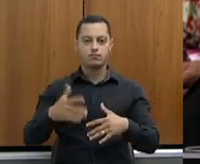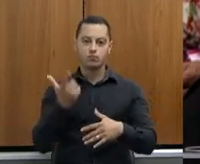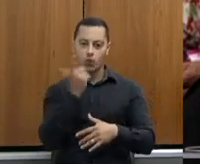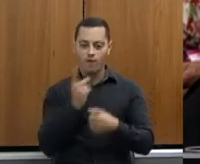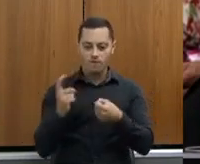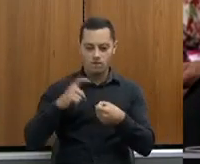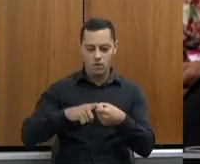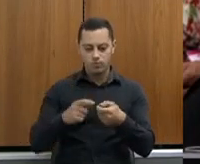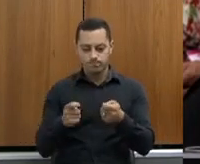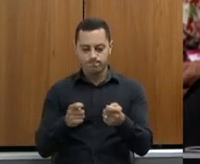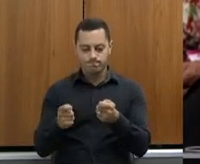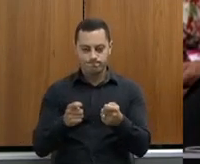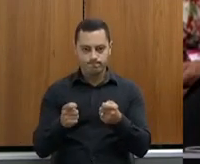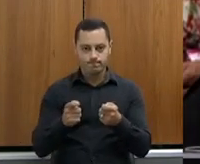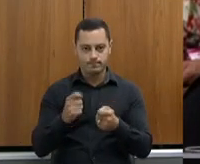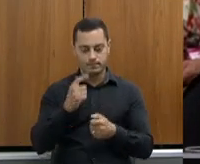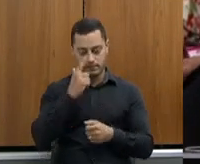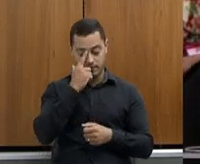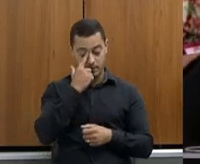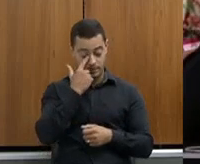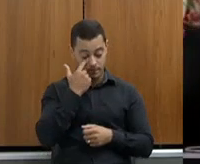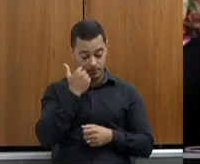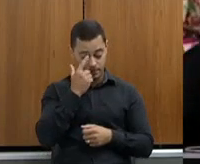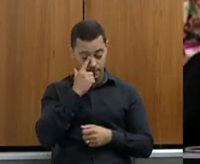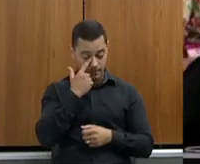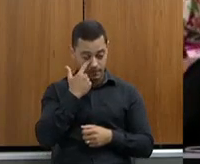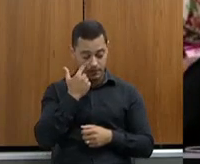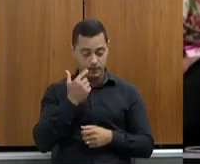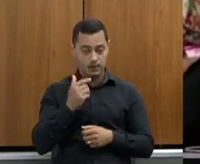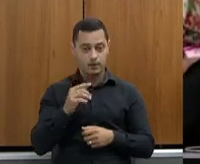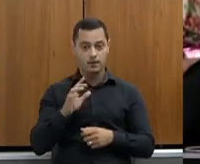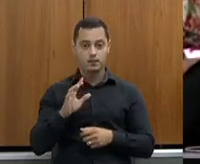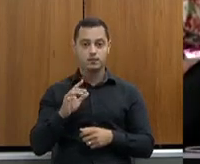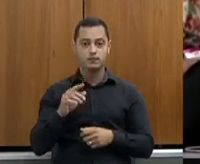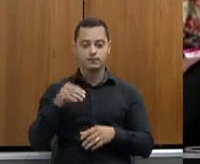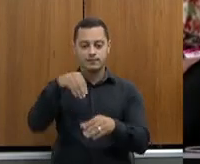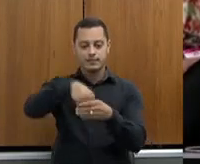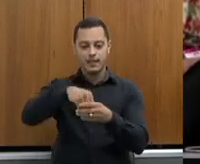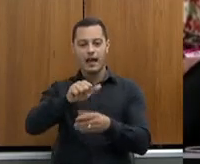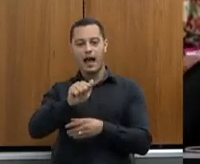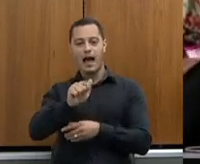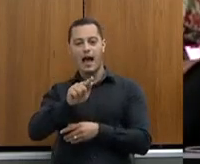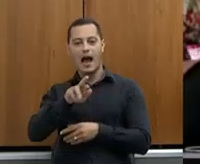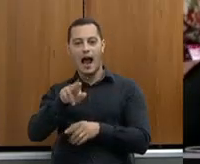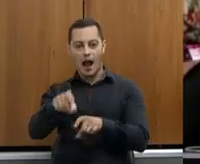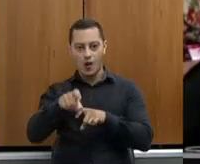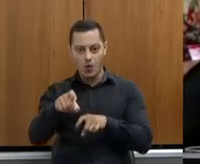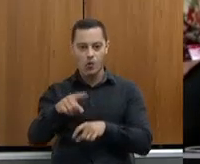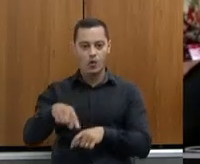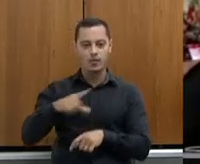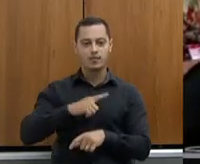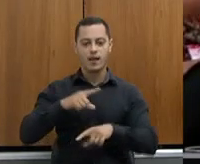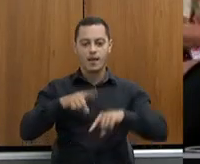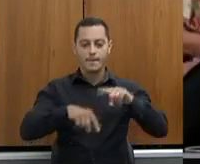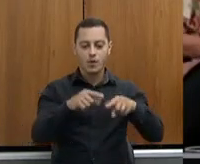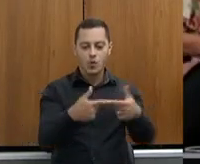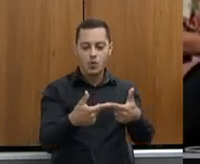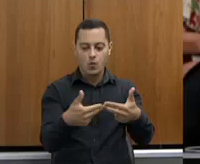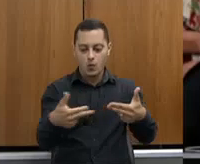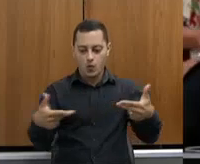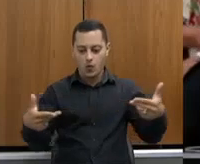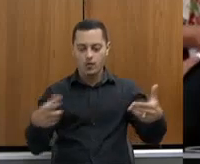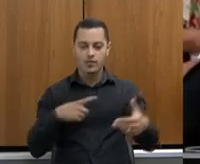questão da agricultura, nós temos opções de outros produtos, substitutos, e mesmo com todas essas